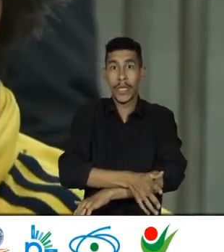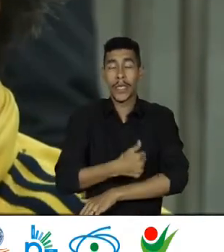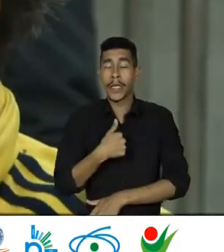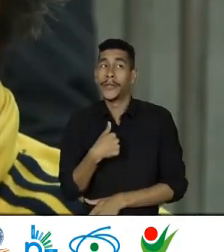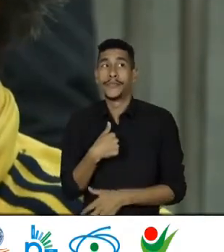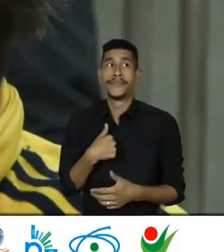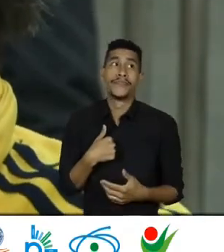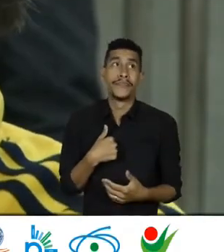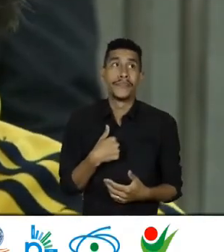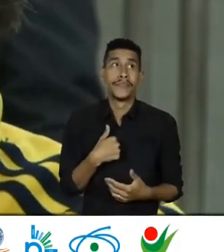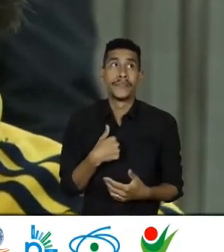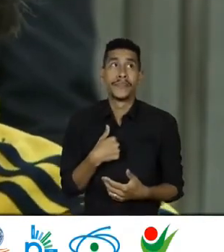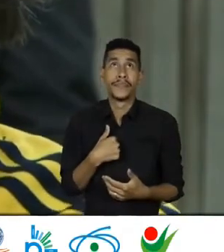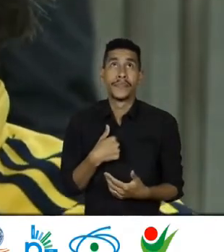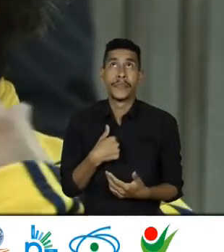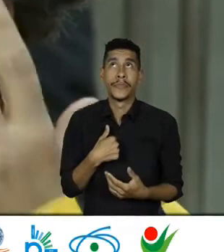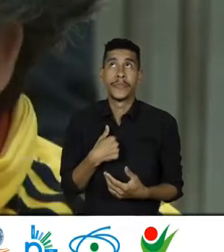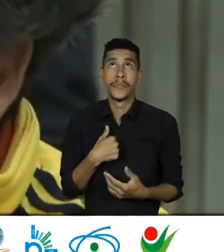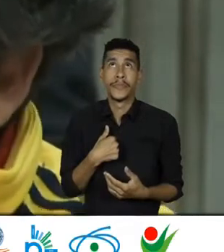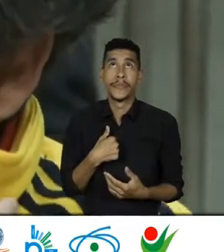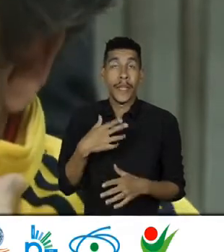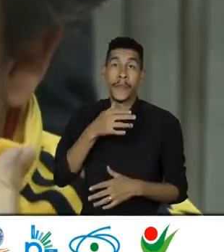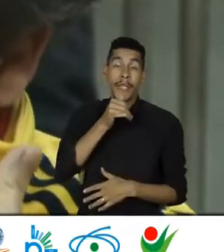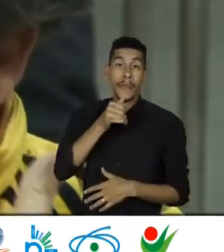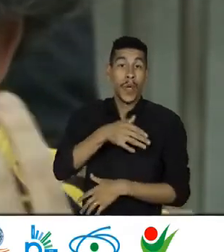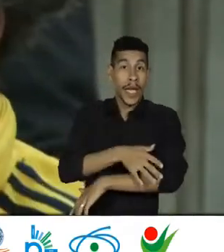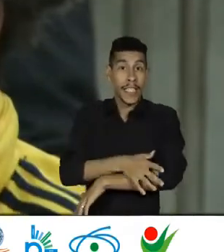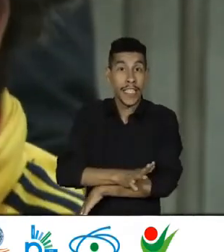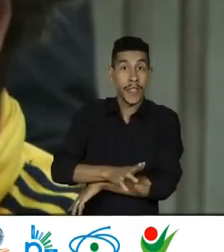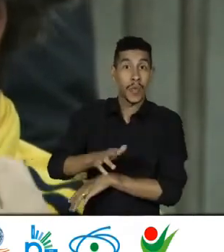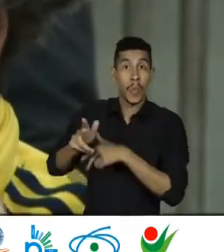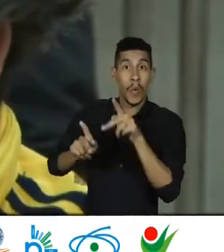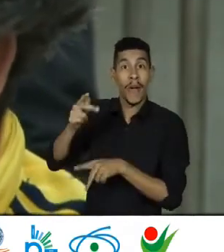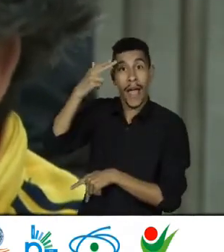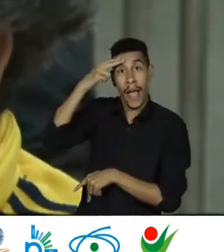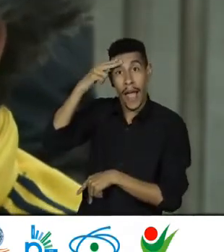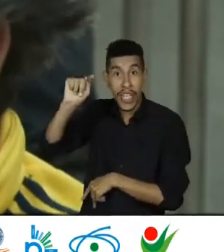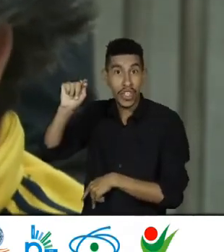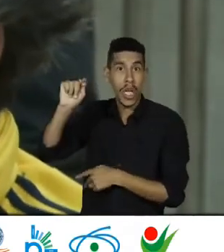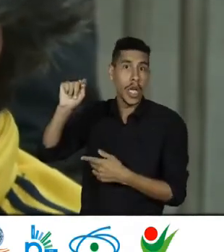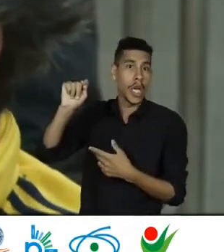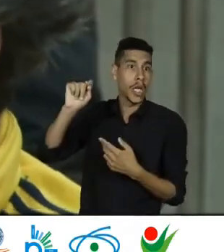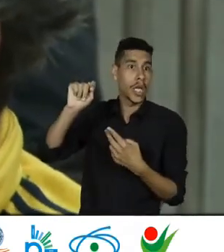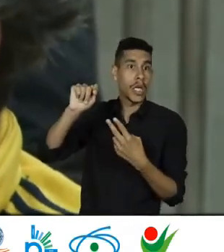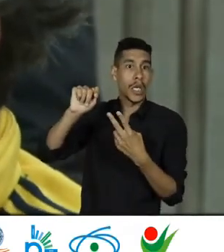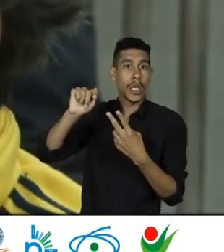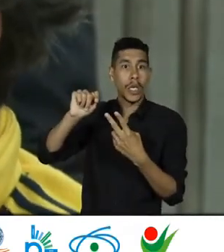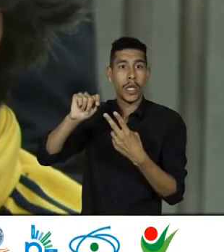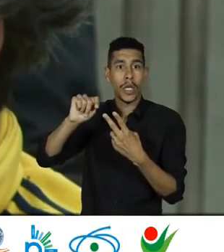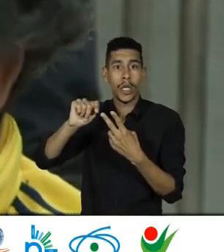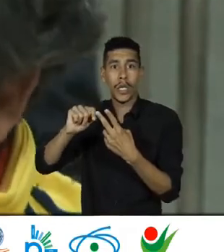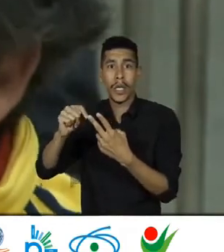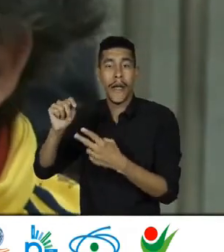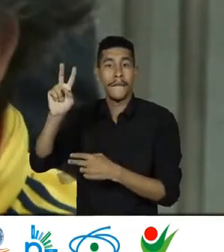Com os haitianos Com os outros